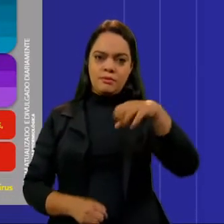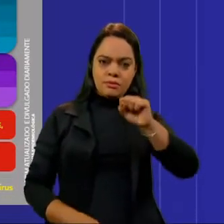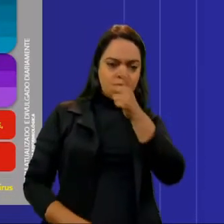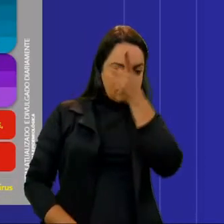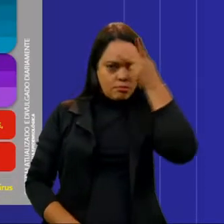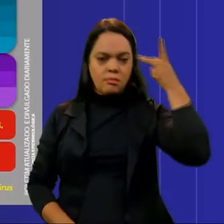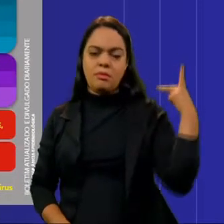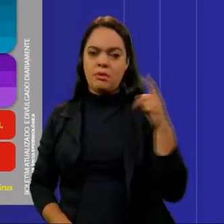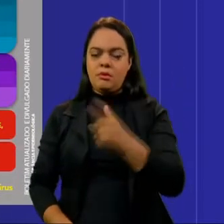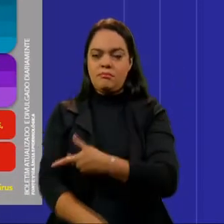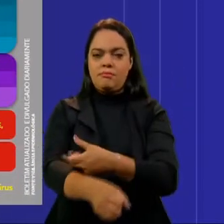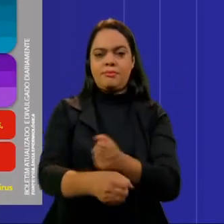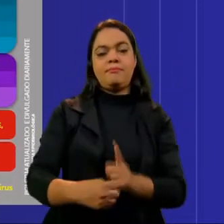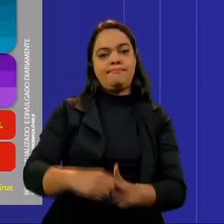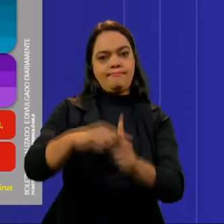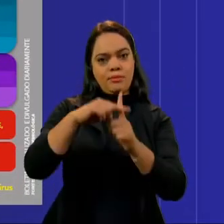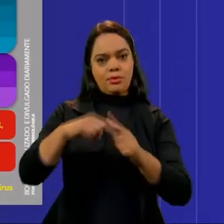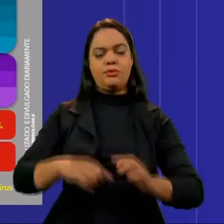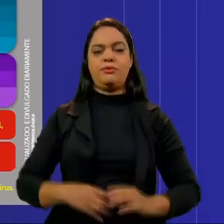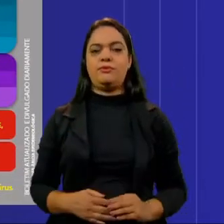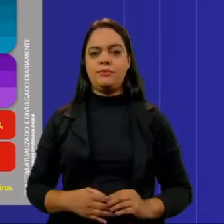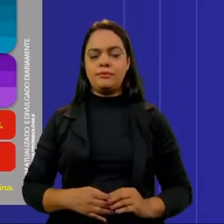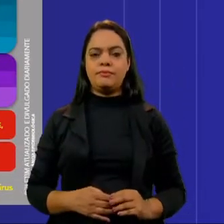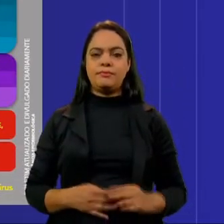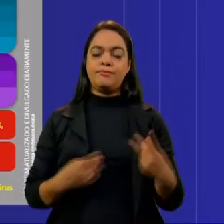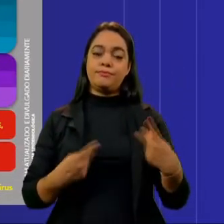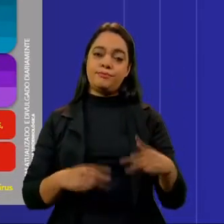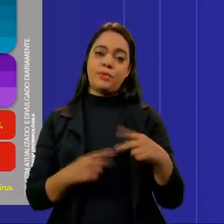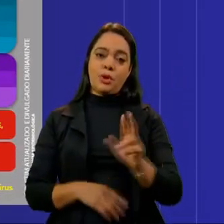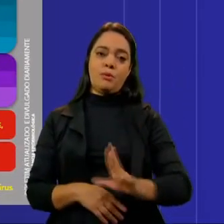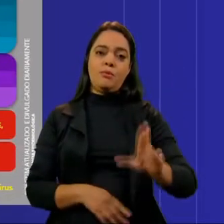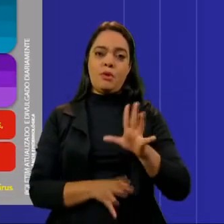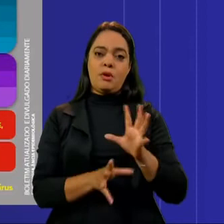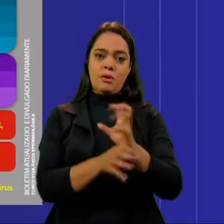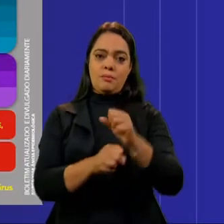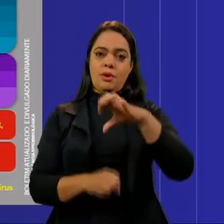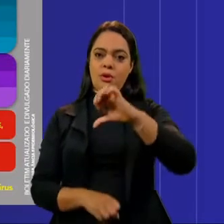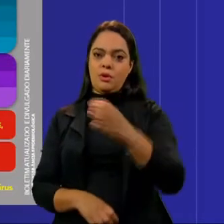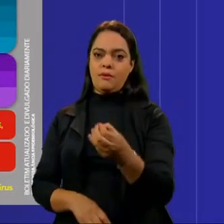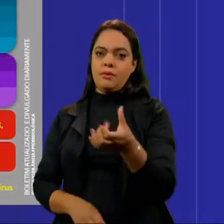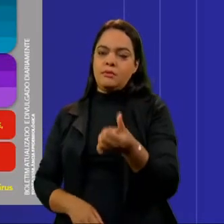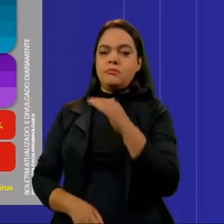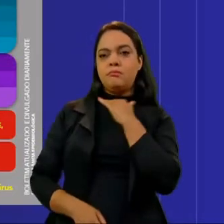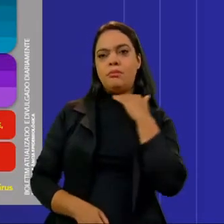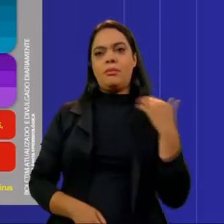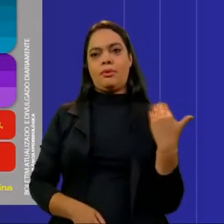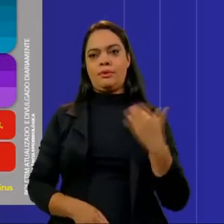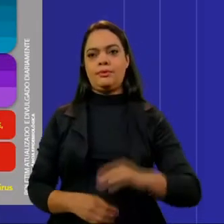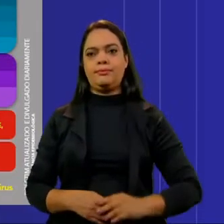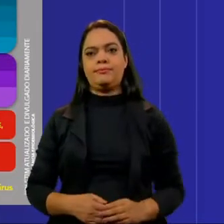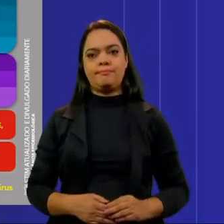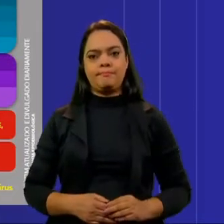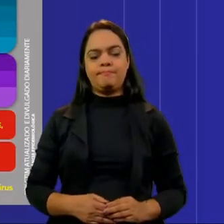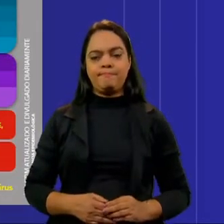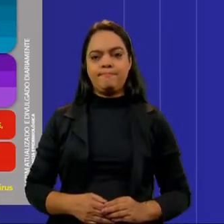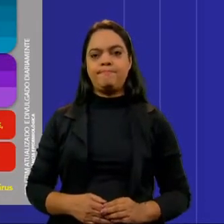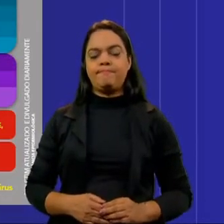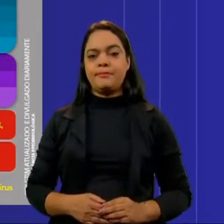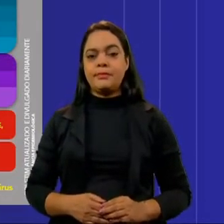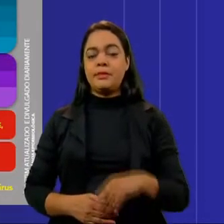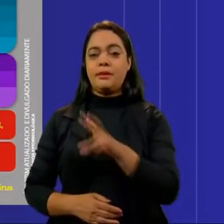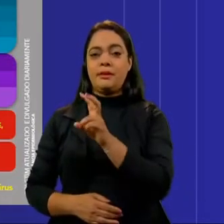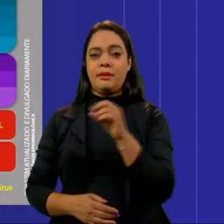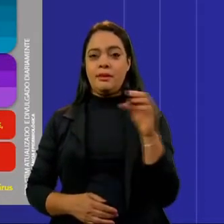pessoas testaram positivo. A cidade tem até o momento 906 mortes confirmadas. Mais de